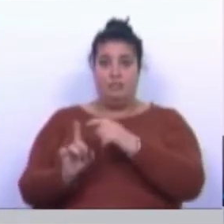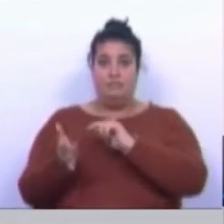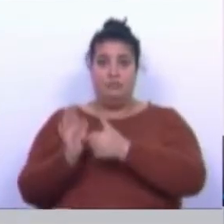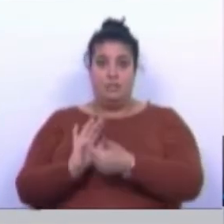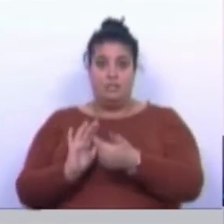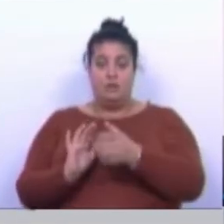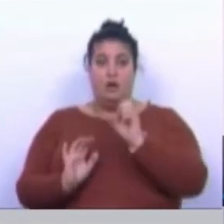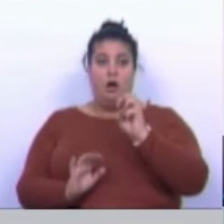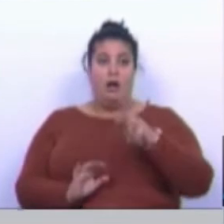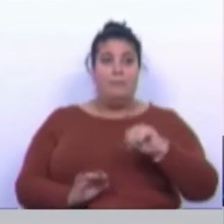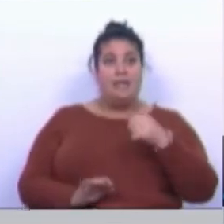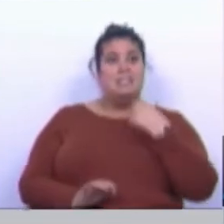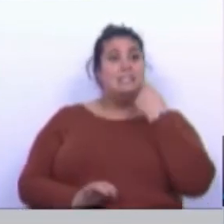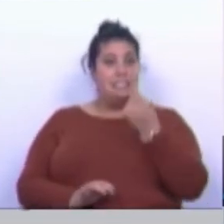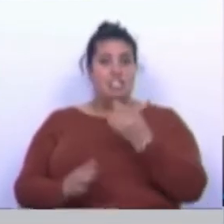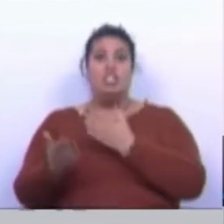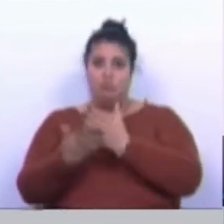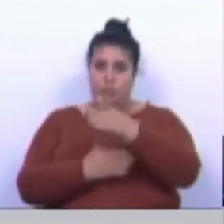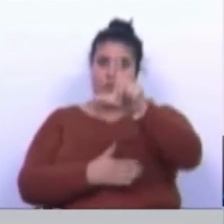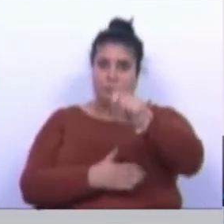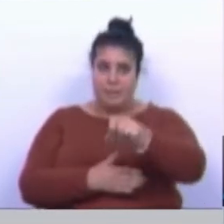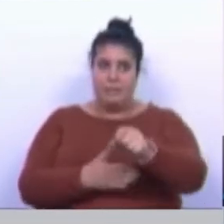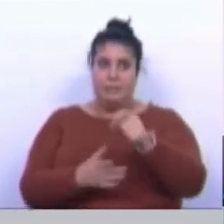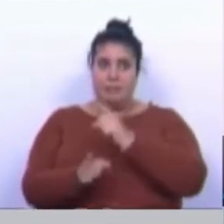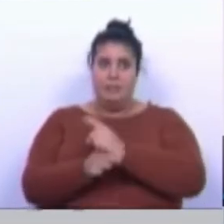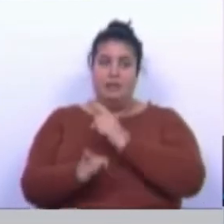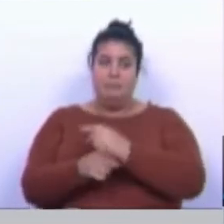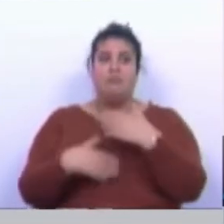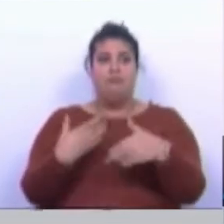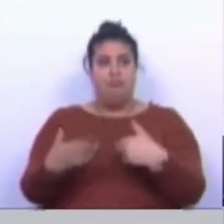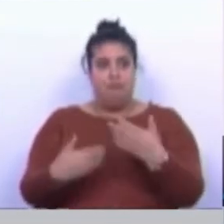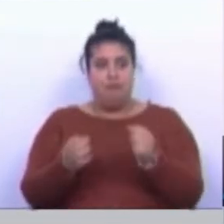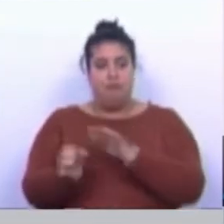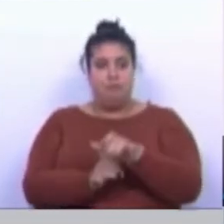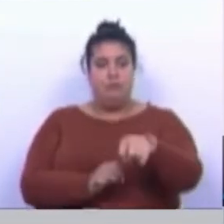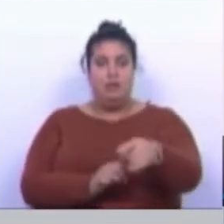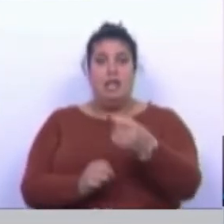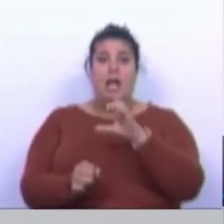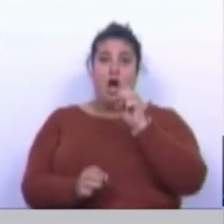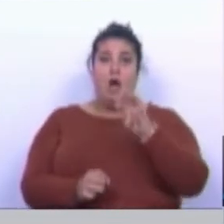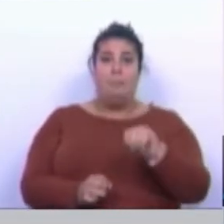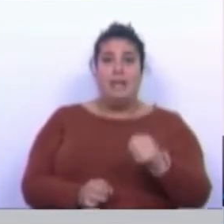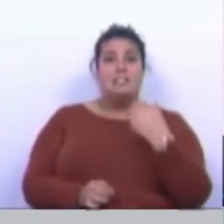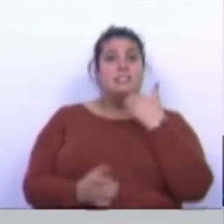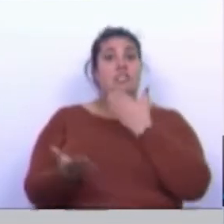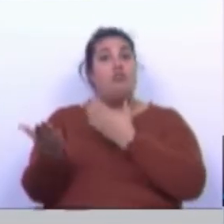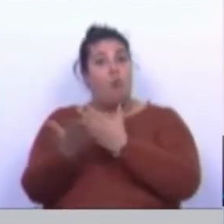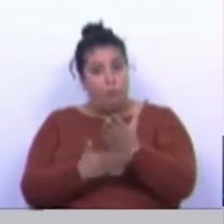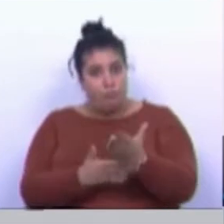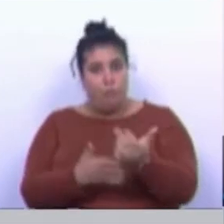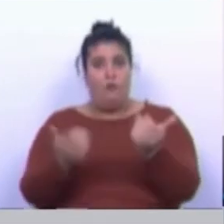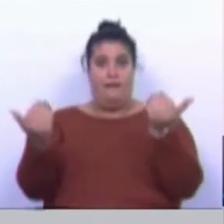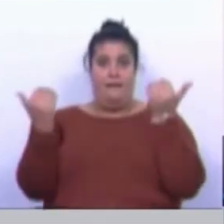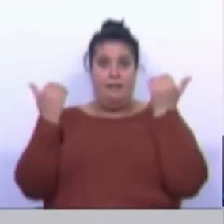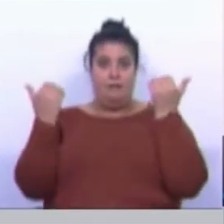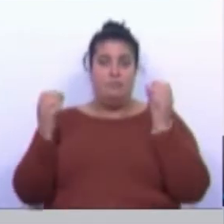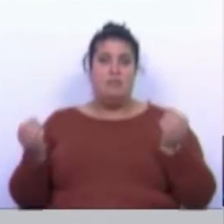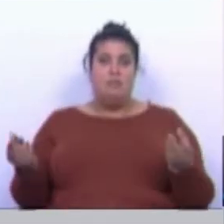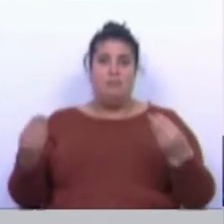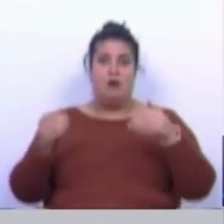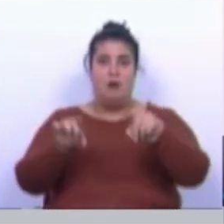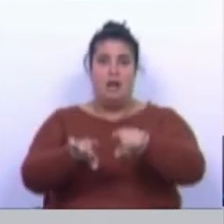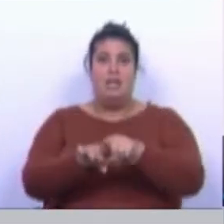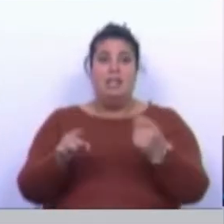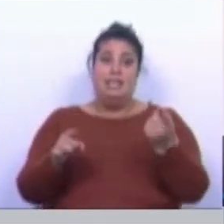recomenda desde o início e tem mantido essa recomendação, mesmo com o avançar da pandemia, mesmo à medida que vamos tendo mais informação sobre esta doença, que